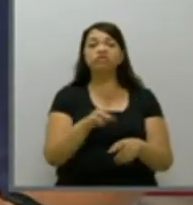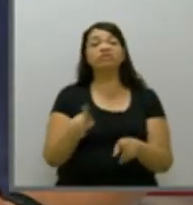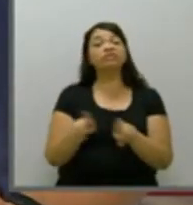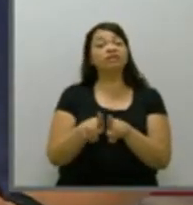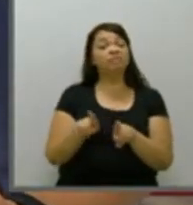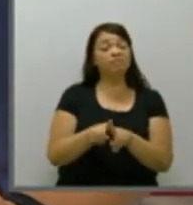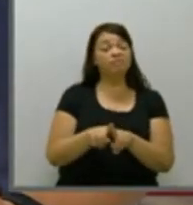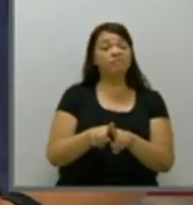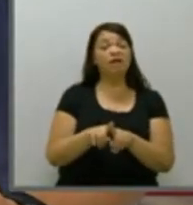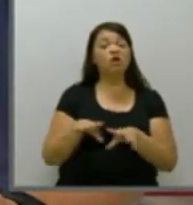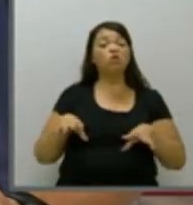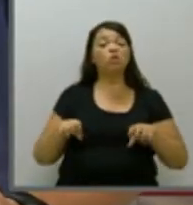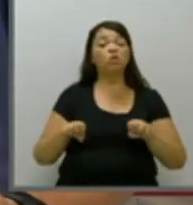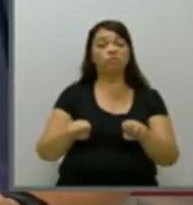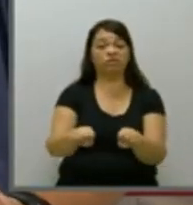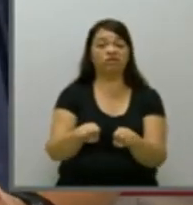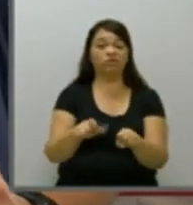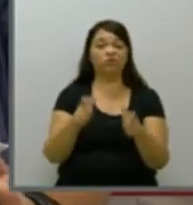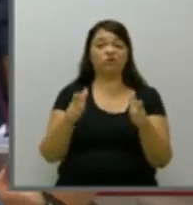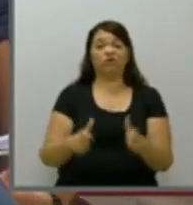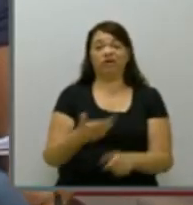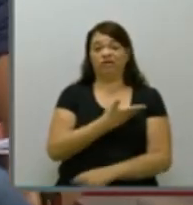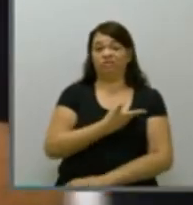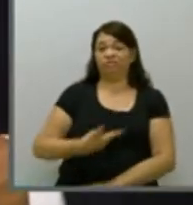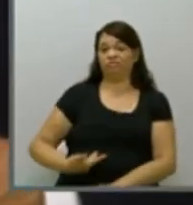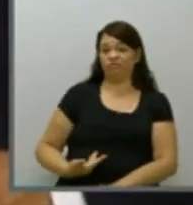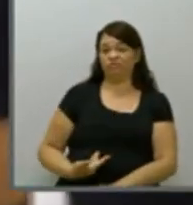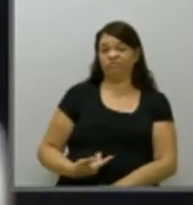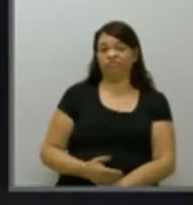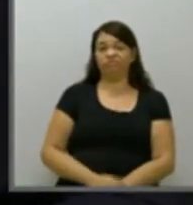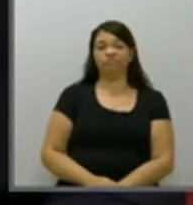ocupação dos espaços públicos é essencial para a gente mudar essa lógica.